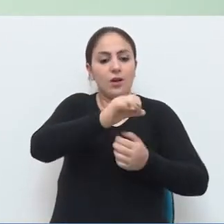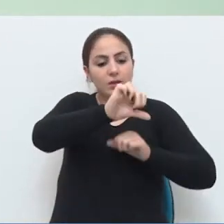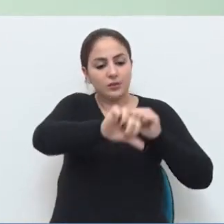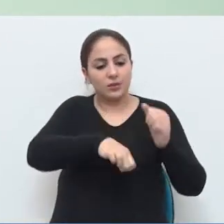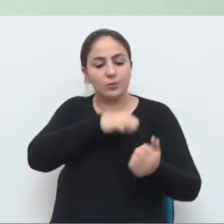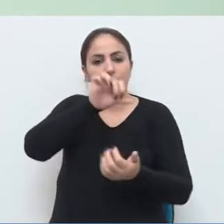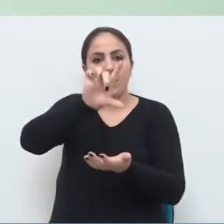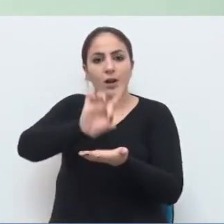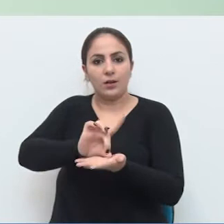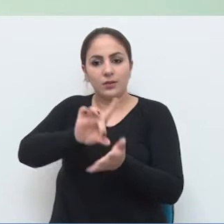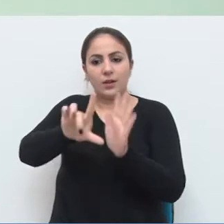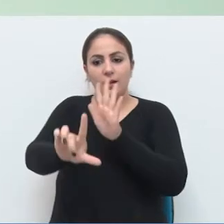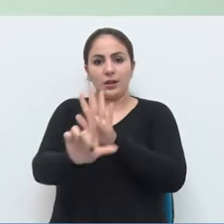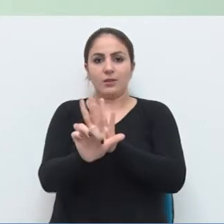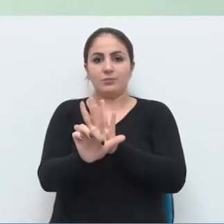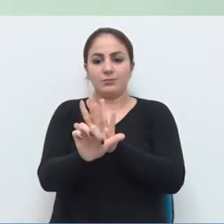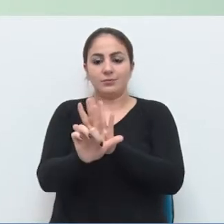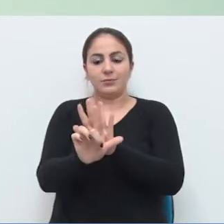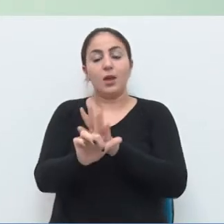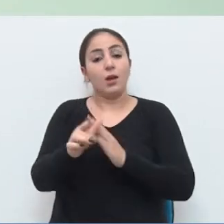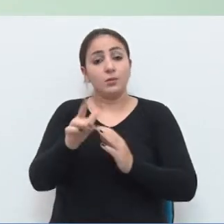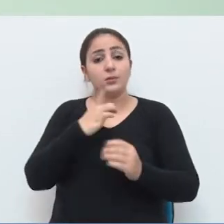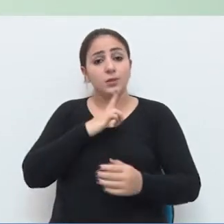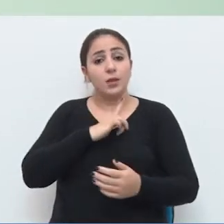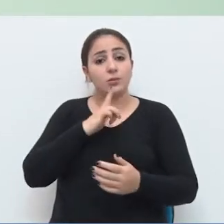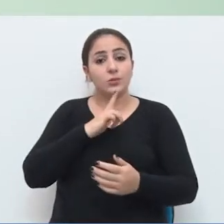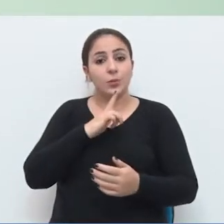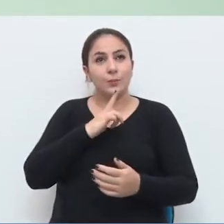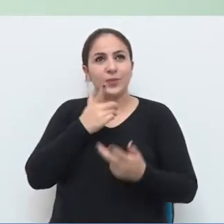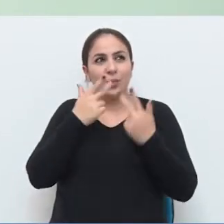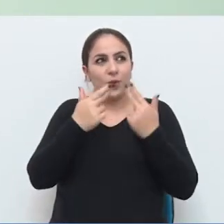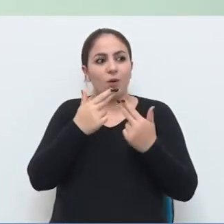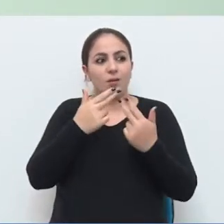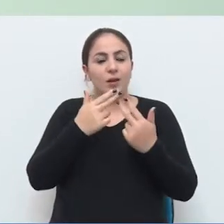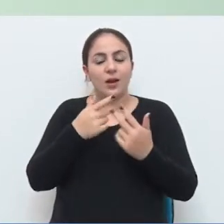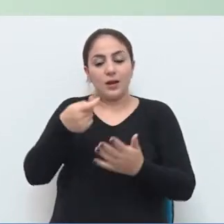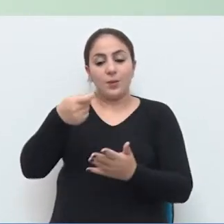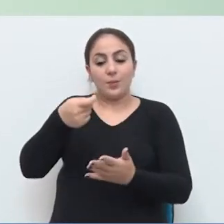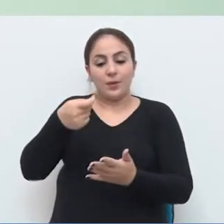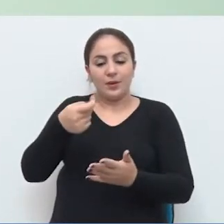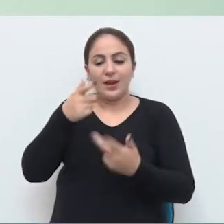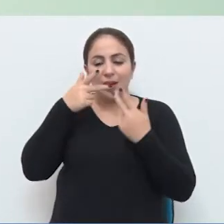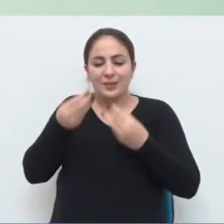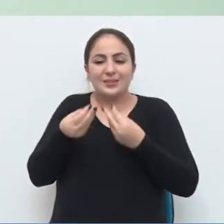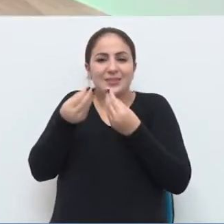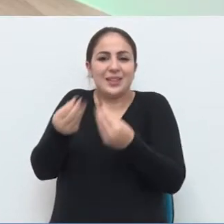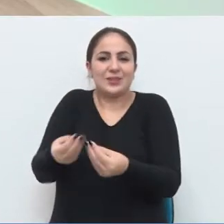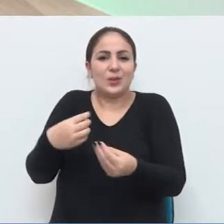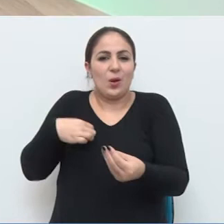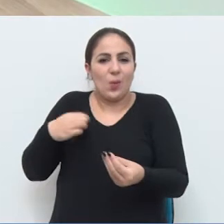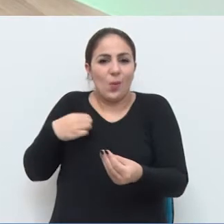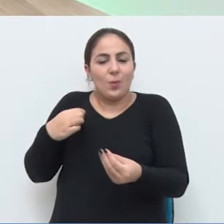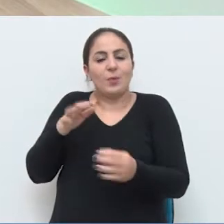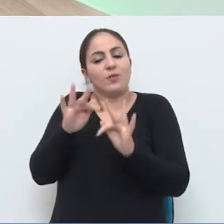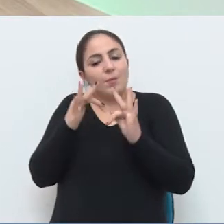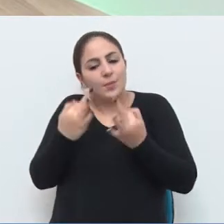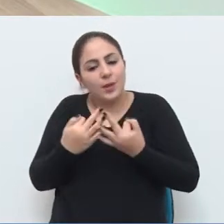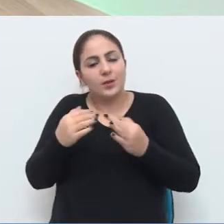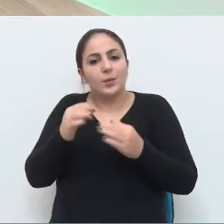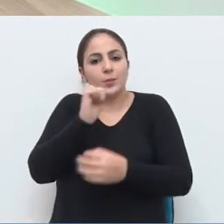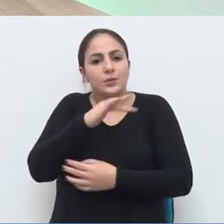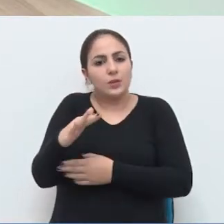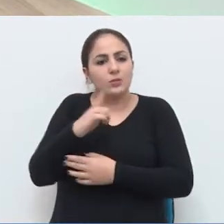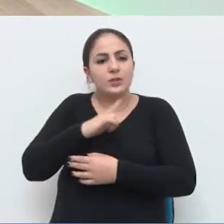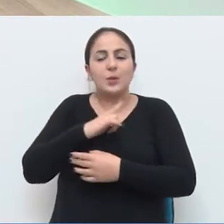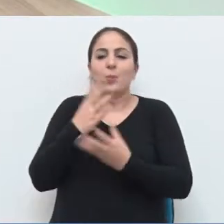de transformá-lo em lei, garantindo assim esse benefício para as famílias e para os estudantes, que eu tenho certeza que vai ter